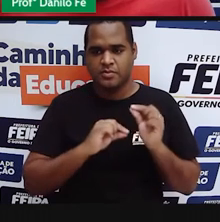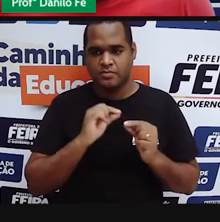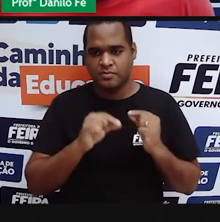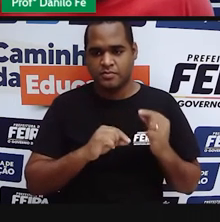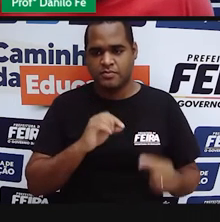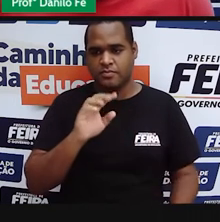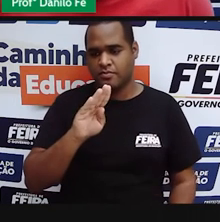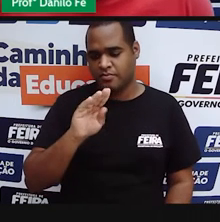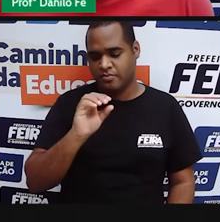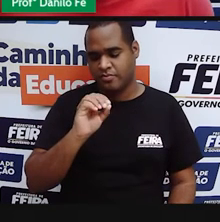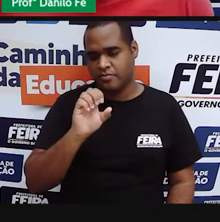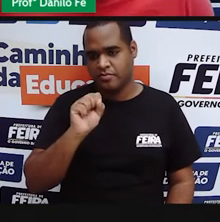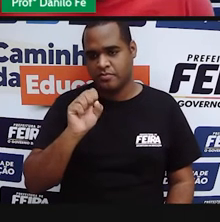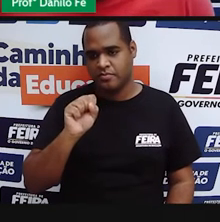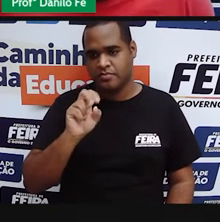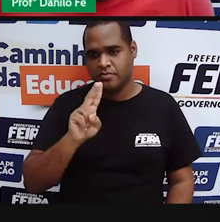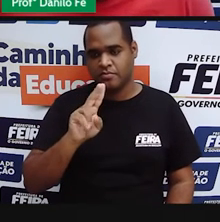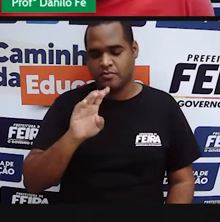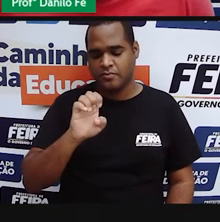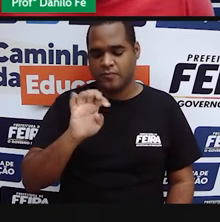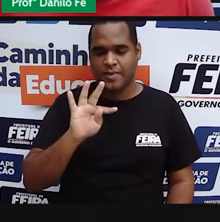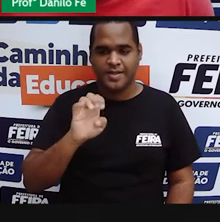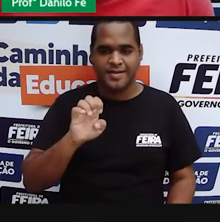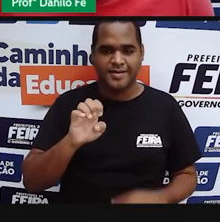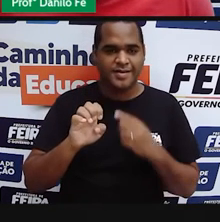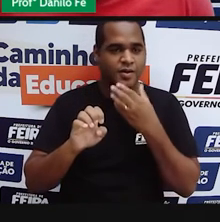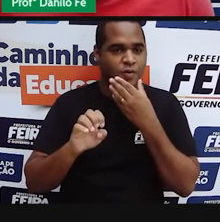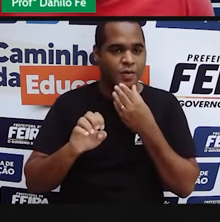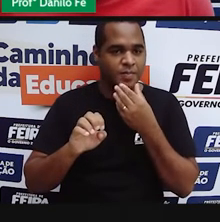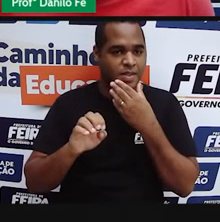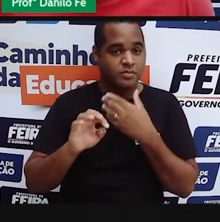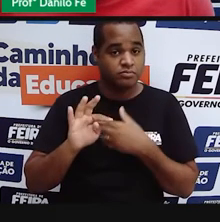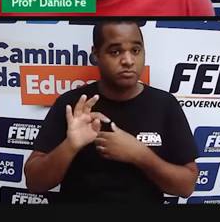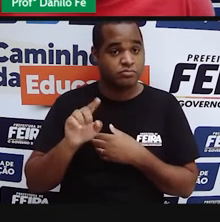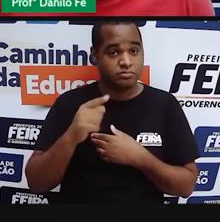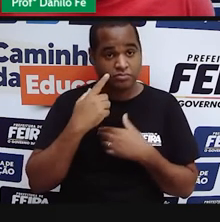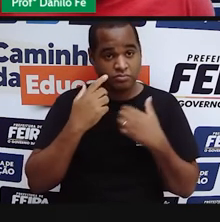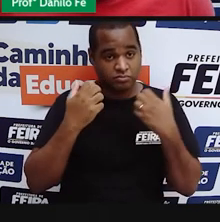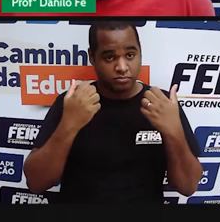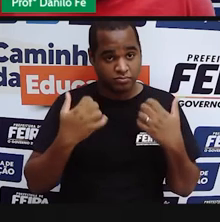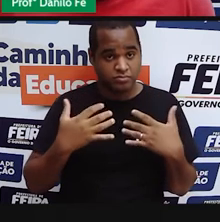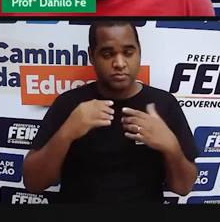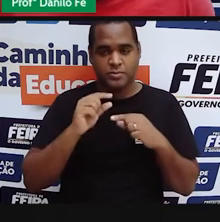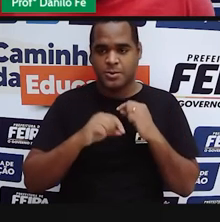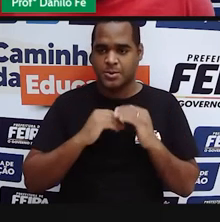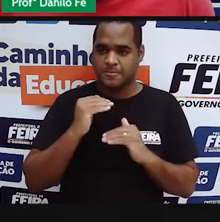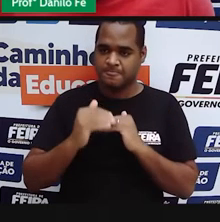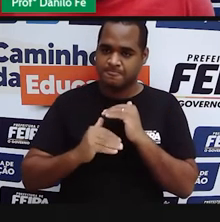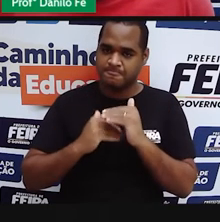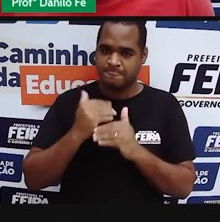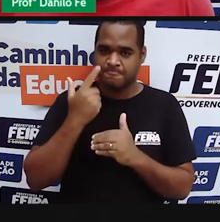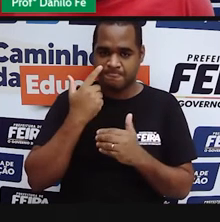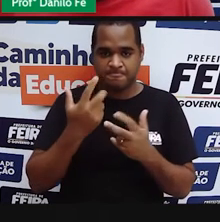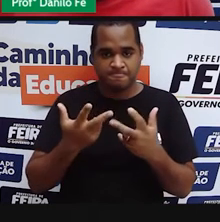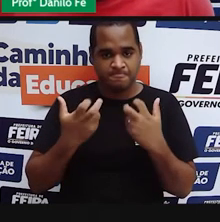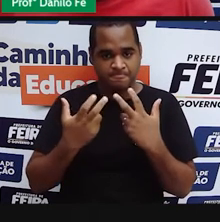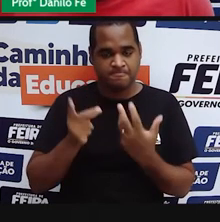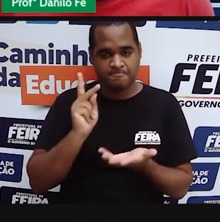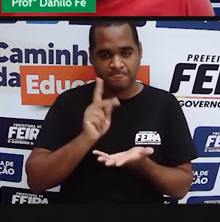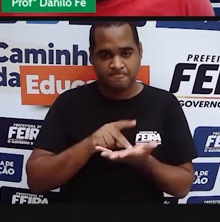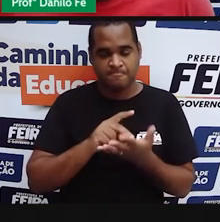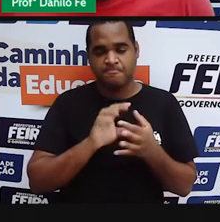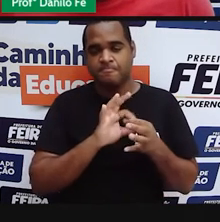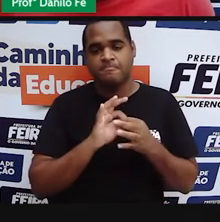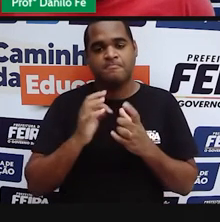processo é o Boussouet. O Boussouet participa andando nesse processo de buscar uma